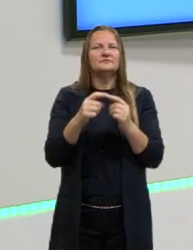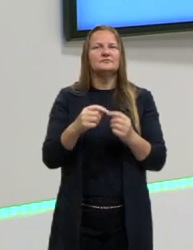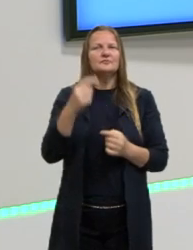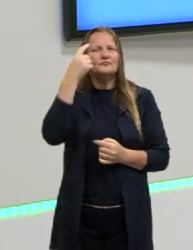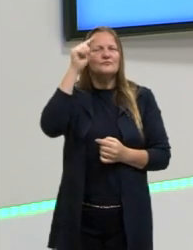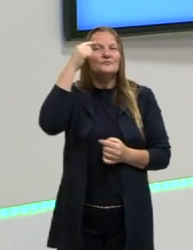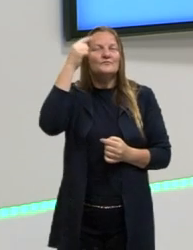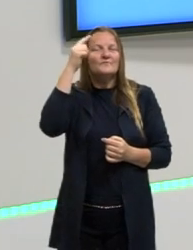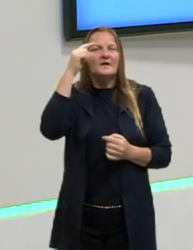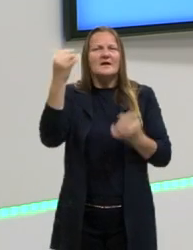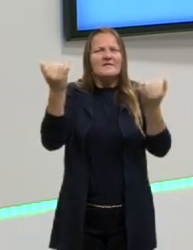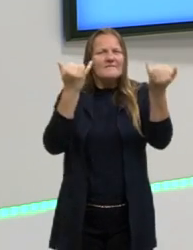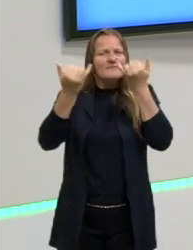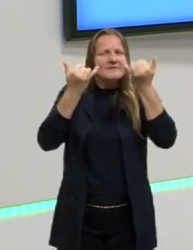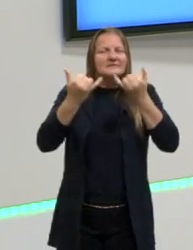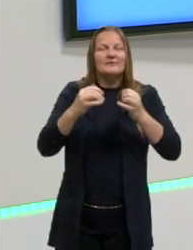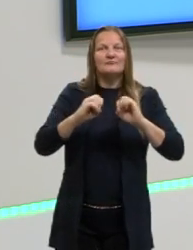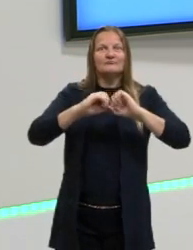ideias, de informações.